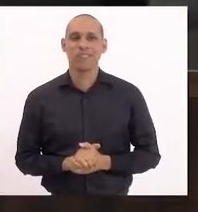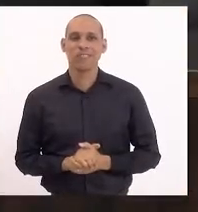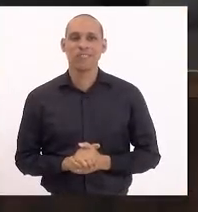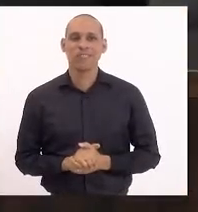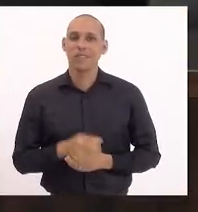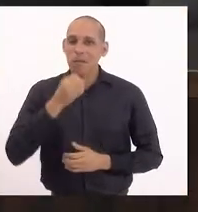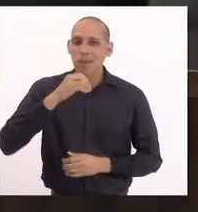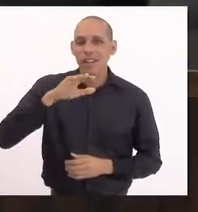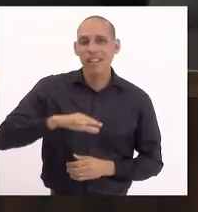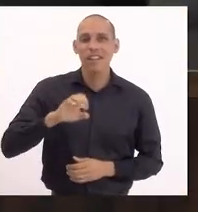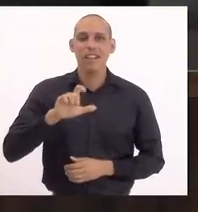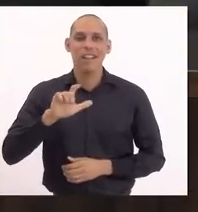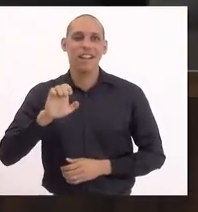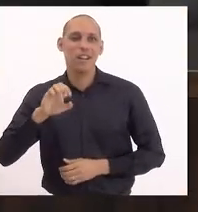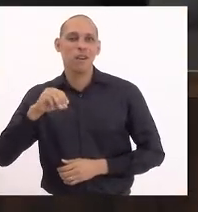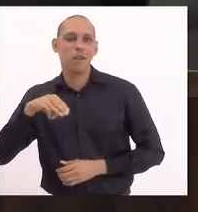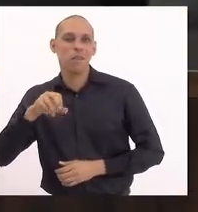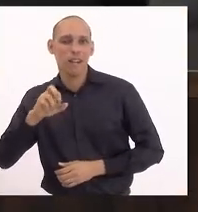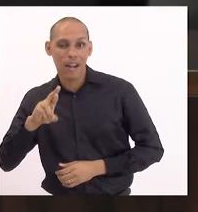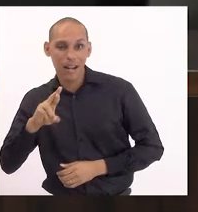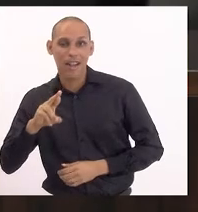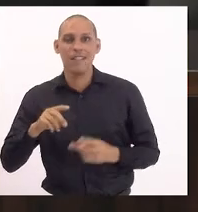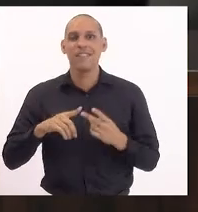Boa tarde a Leomar, Jari,